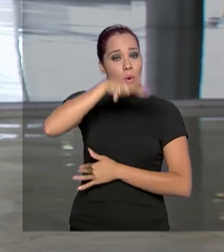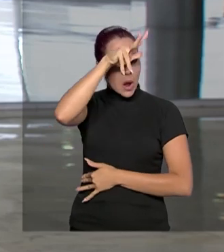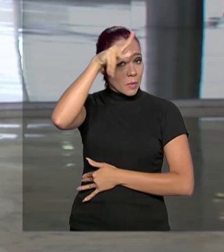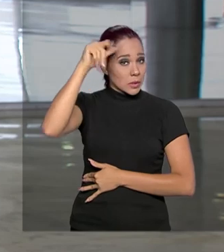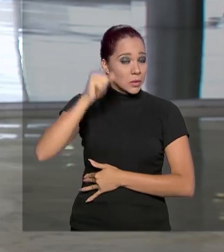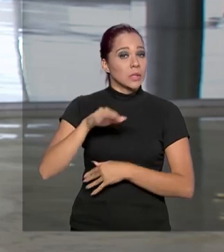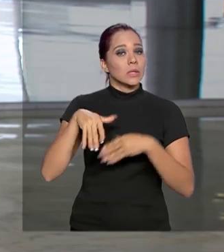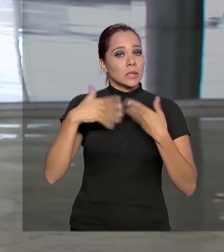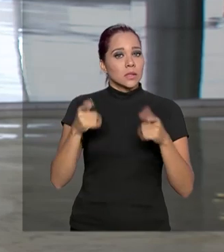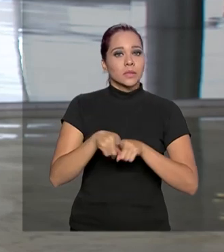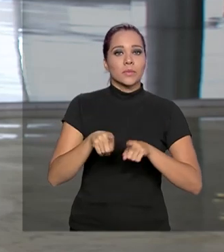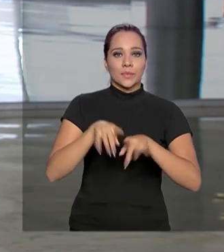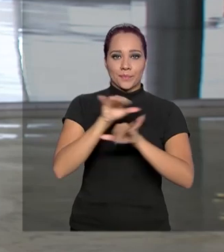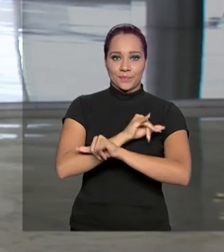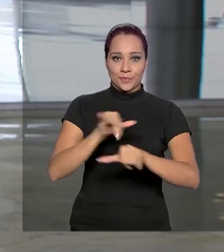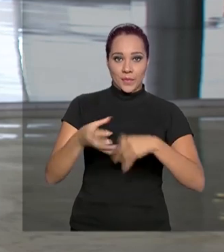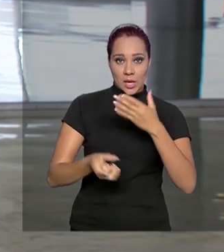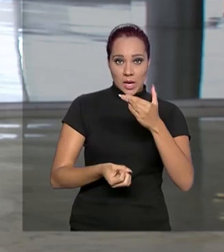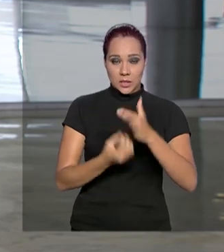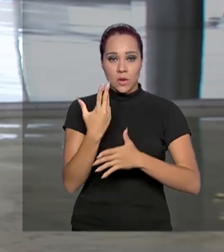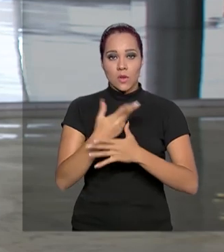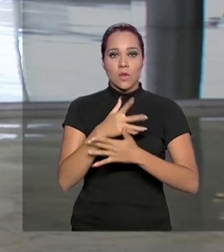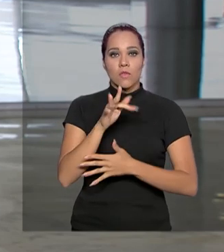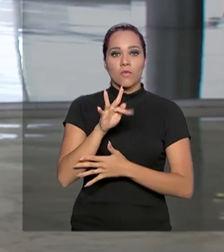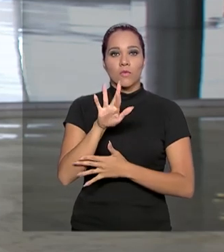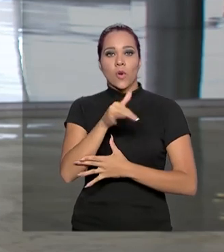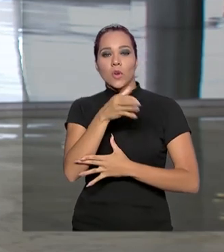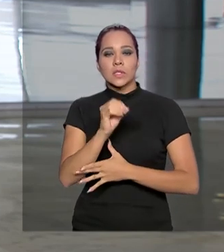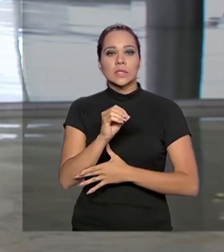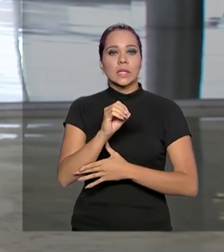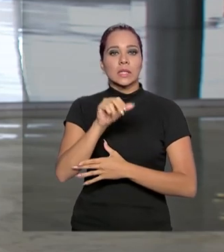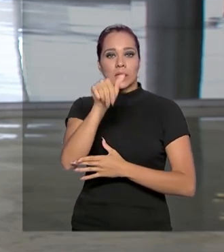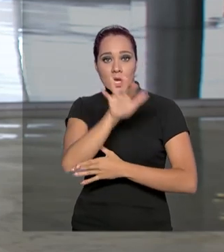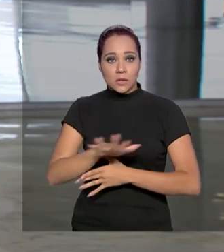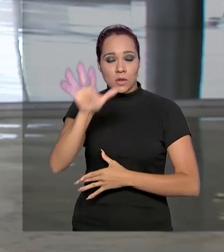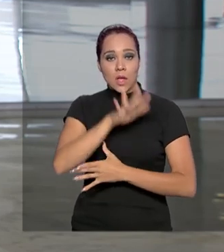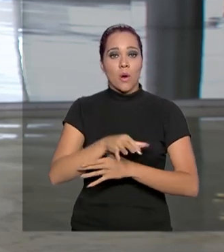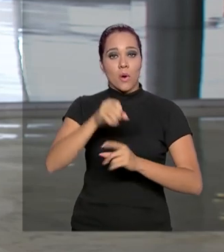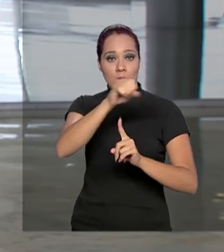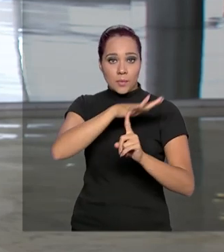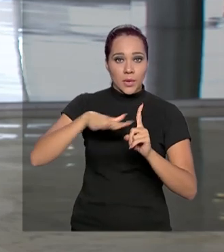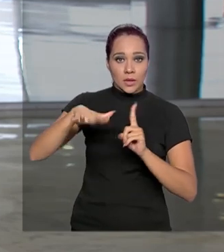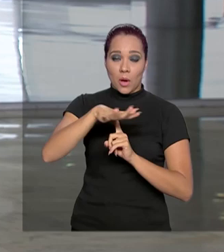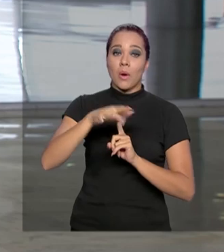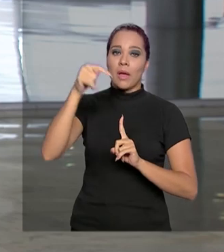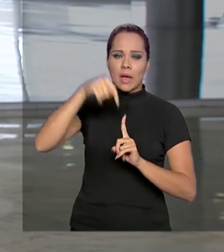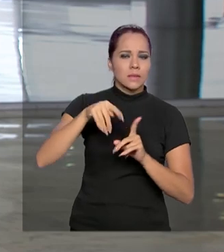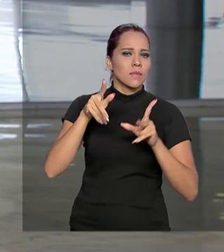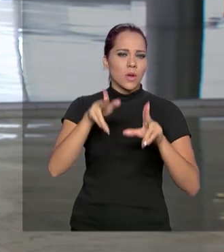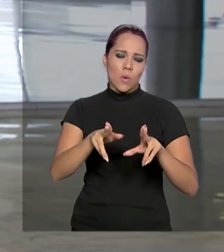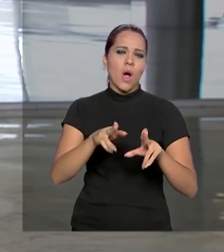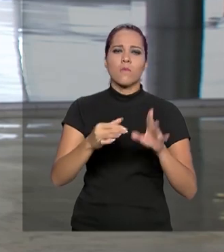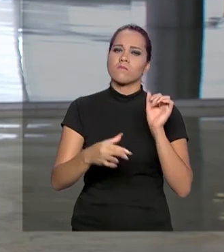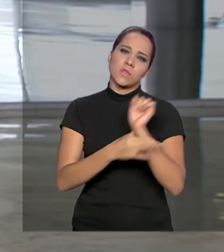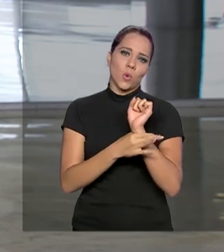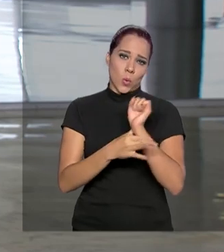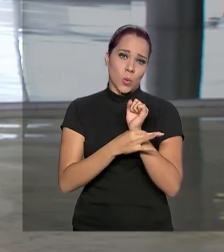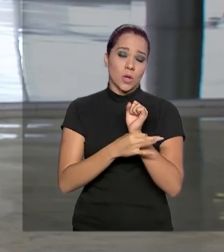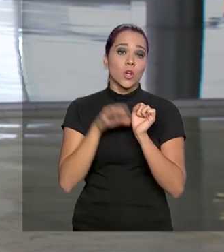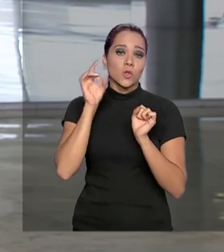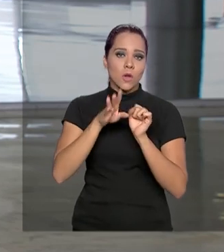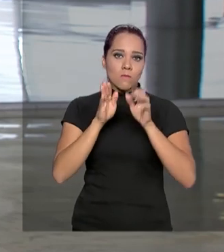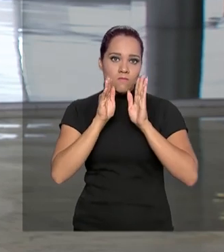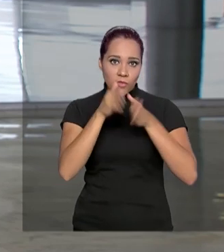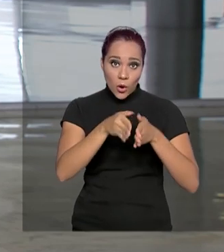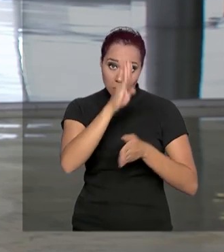Além disso, foi anunciado também a criação de uma Força Nacional Ambiental. Assim como a Força Nacional de Segurança, ela vai atuar como a Força Nacional de Segurança, mas